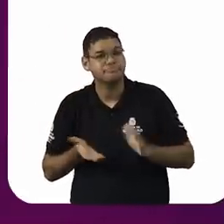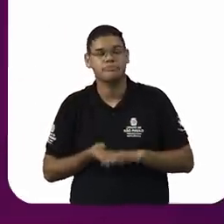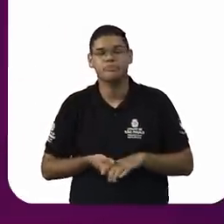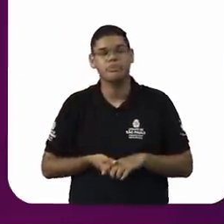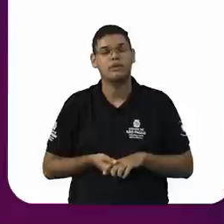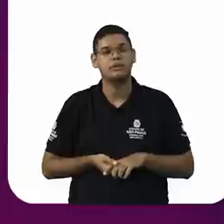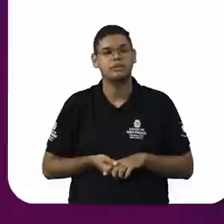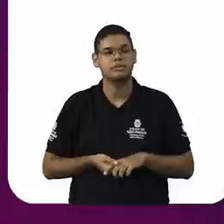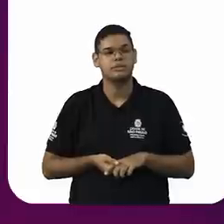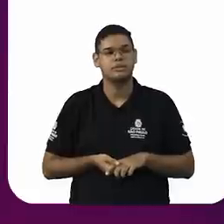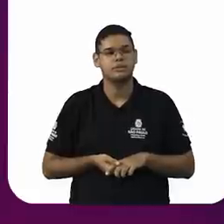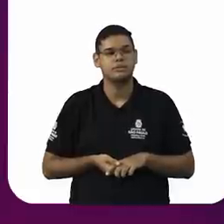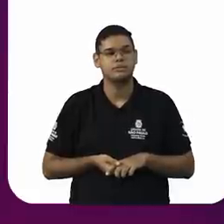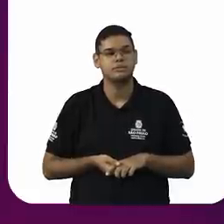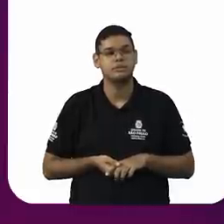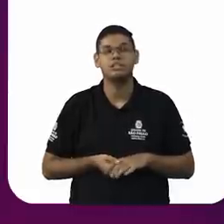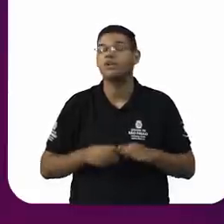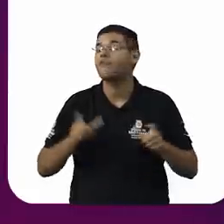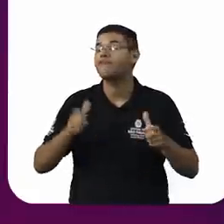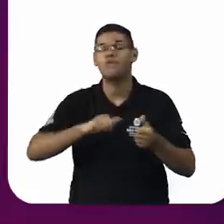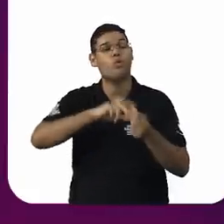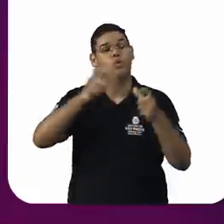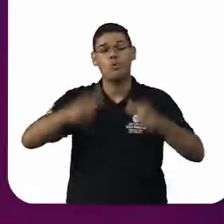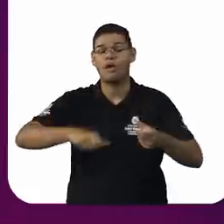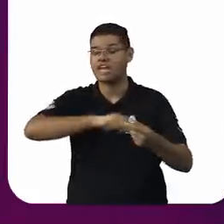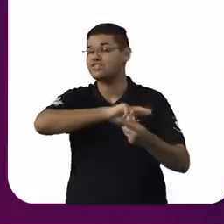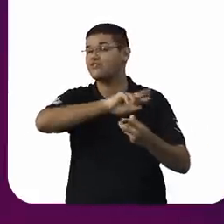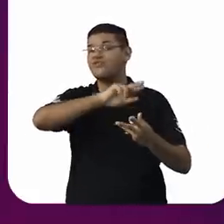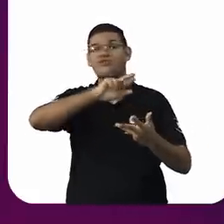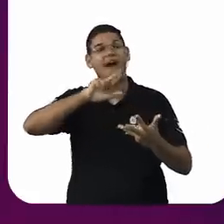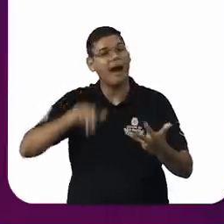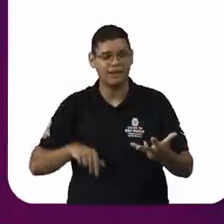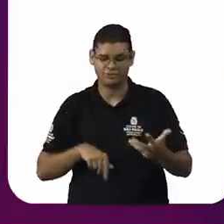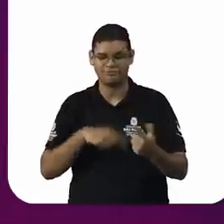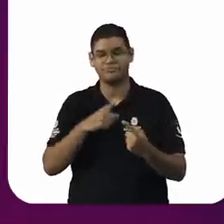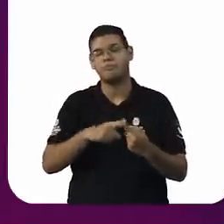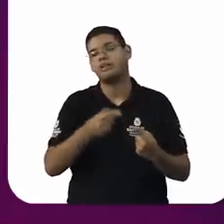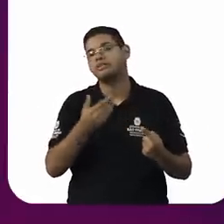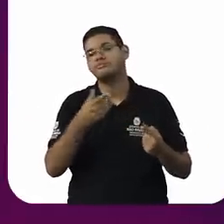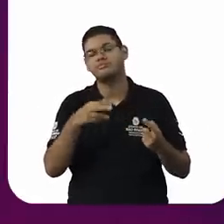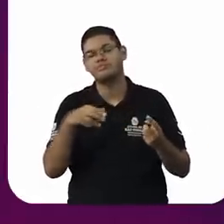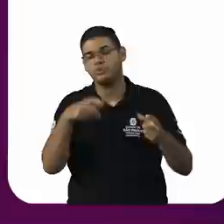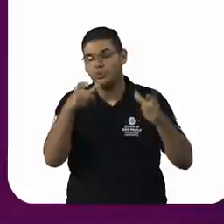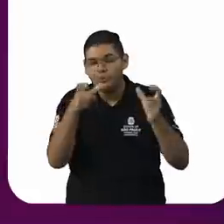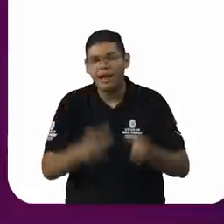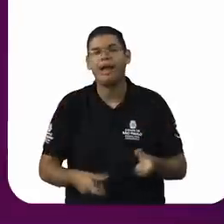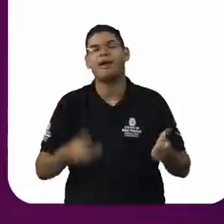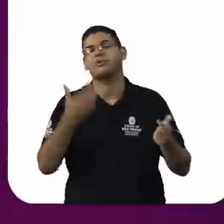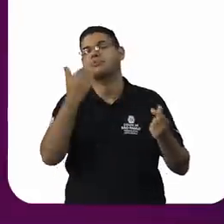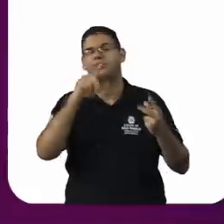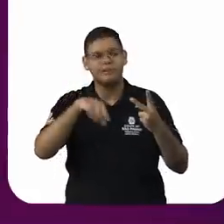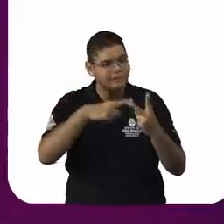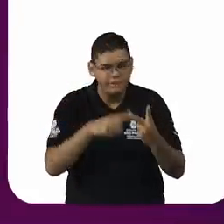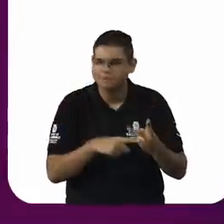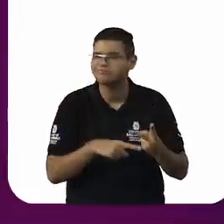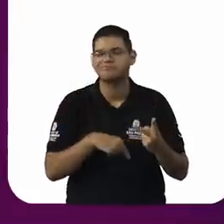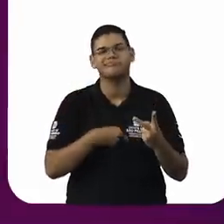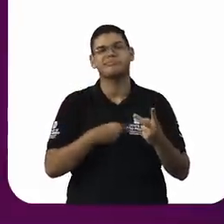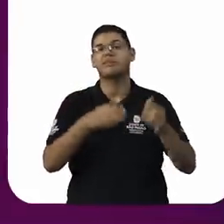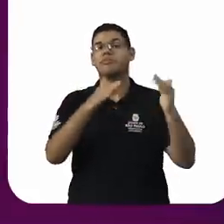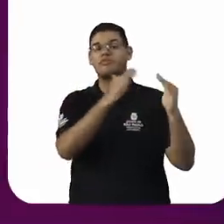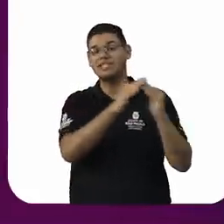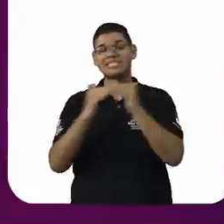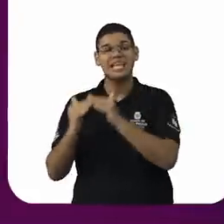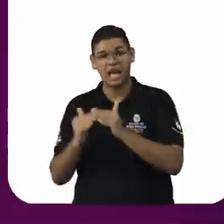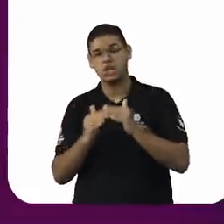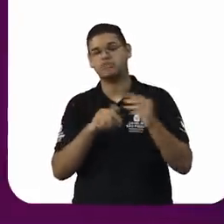de consumo, nas relações de vizinhança, são comuns denúncias, muitas vezes anônimas e muitas vezes